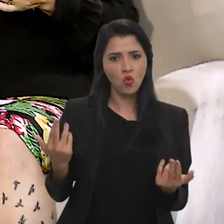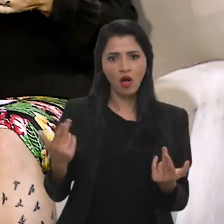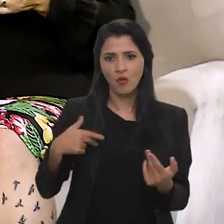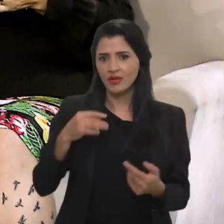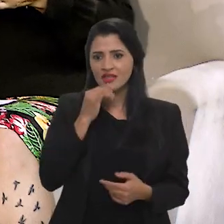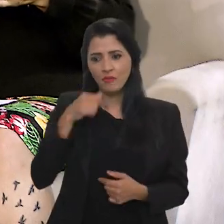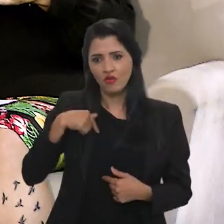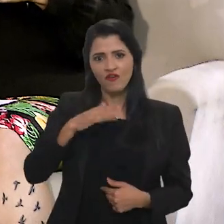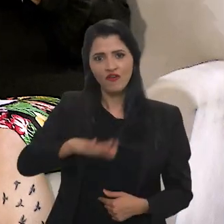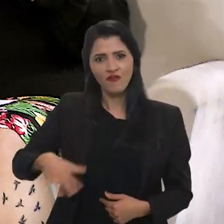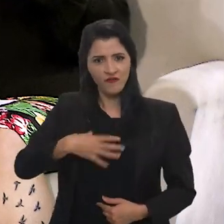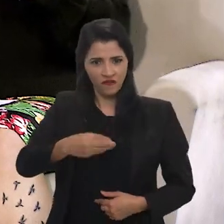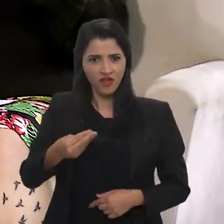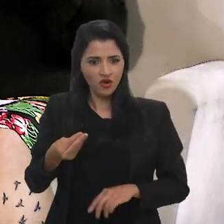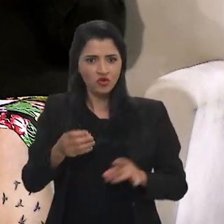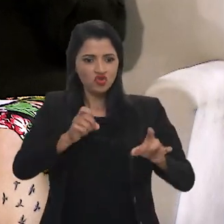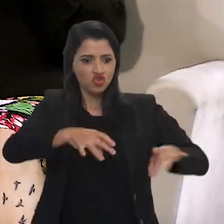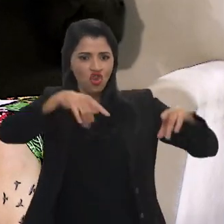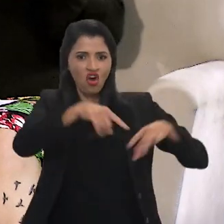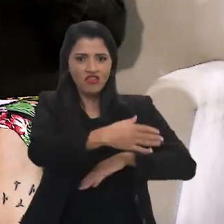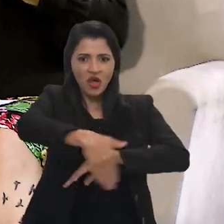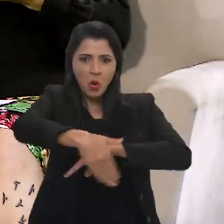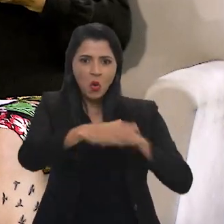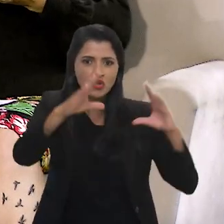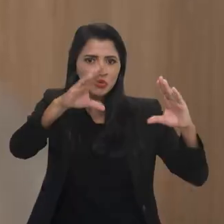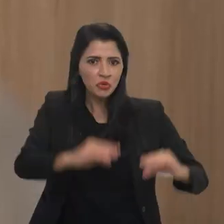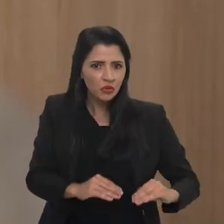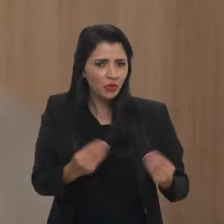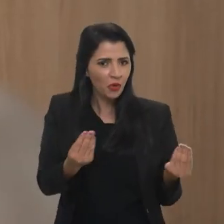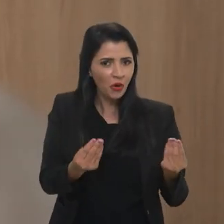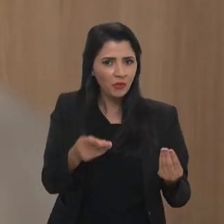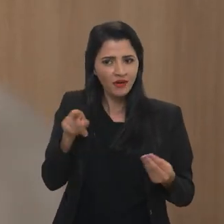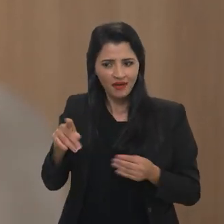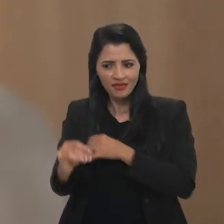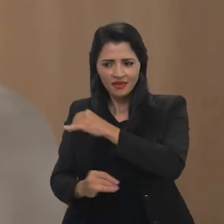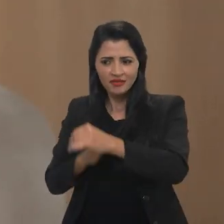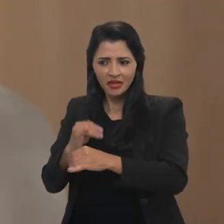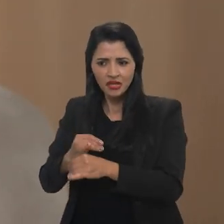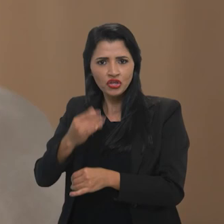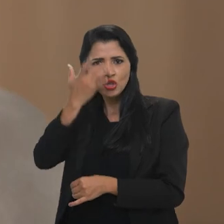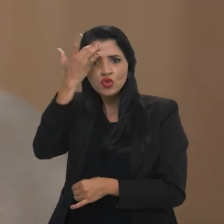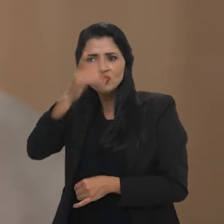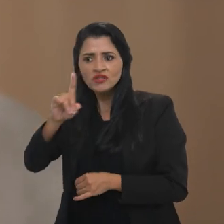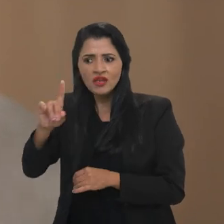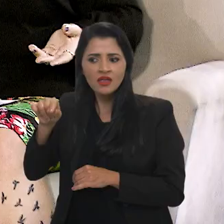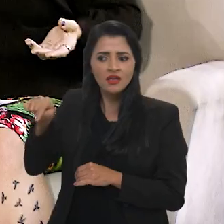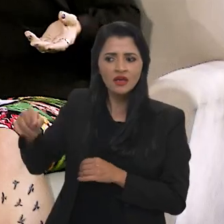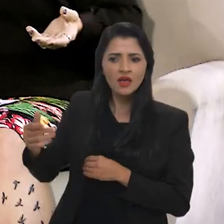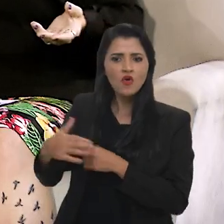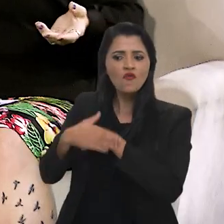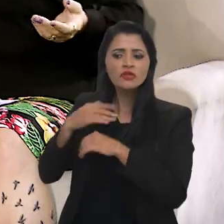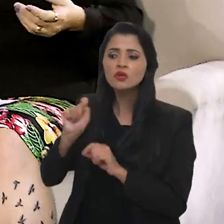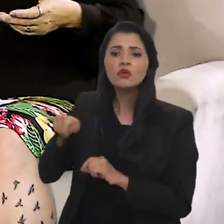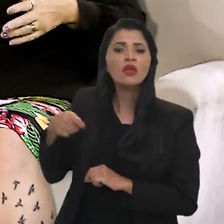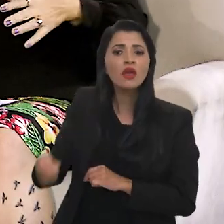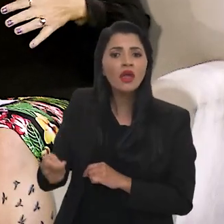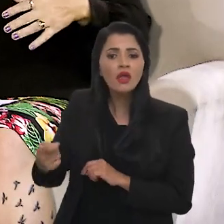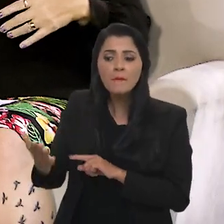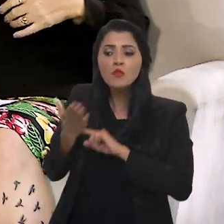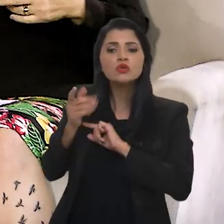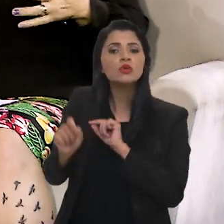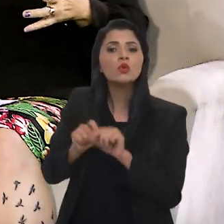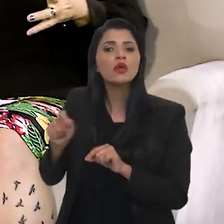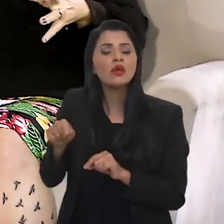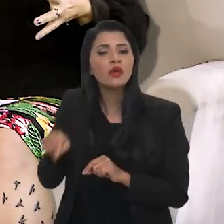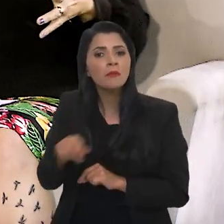minha criança numa rua escura, também não vou deixar ela à mercê de uma internet onde eu não sei quem está falando com ela, ou o que estão mostrando para ela, não se